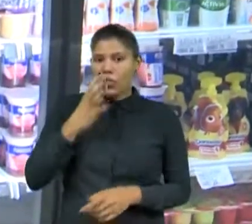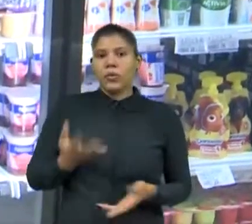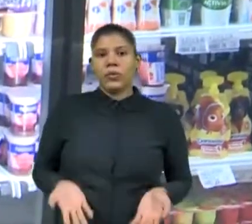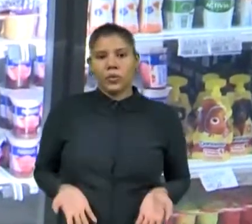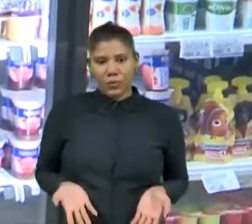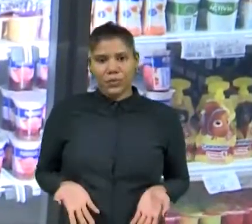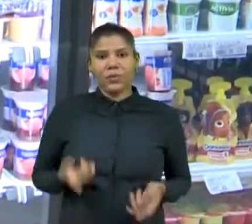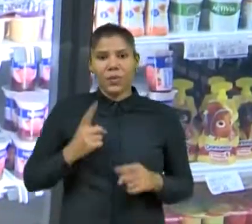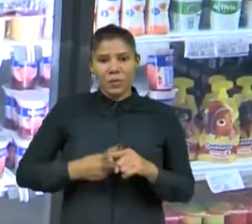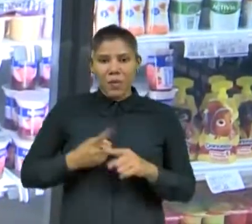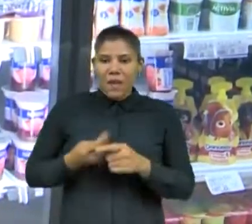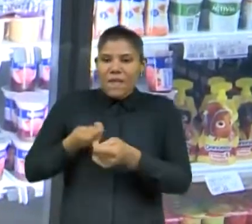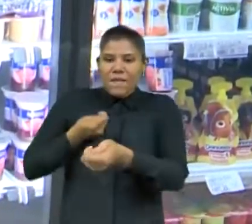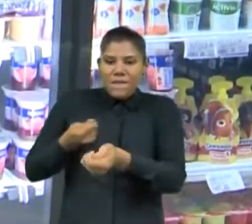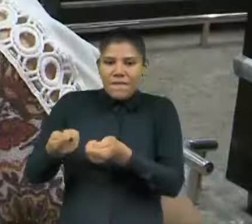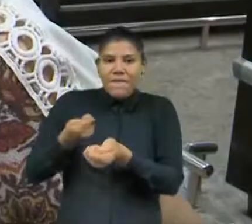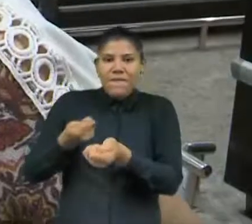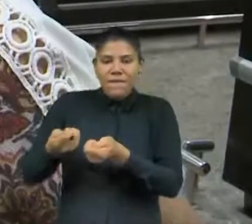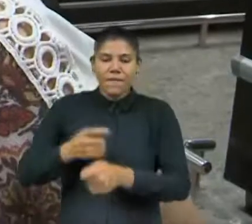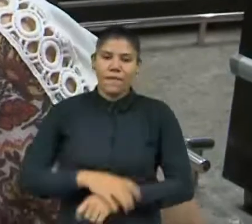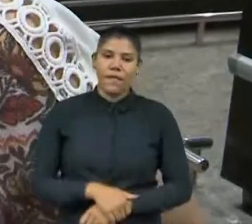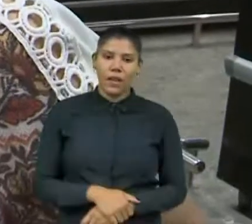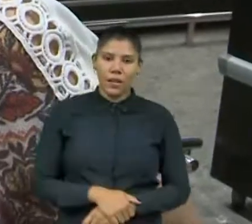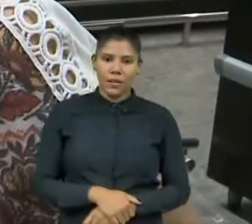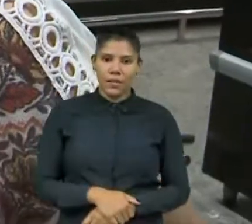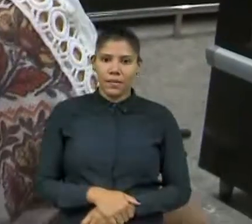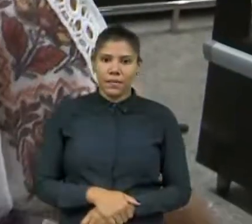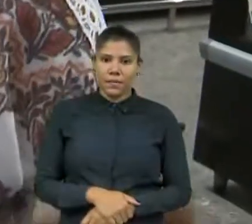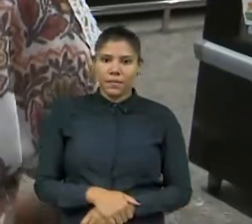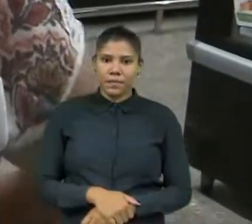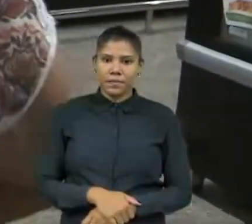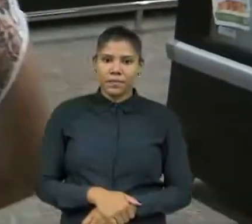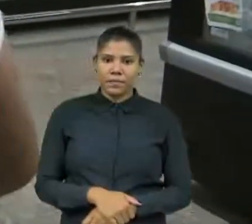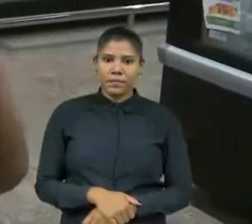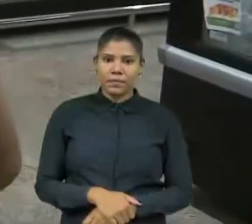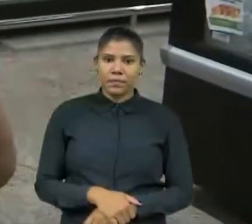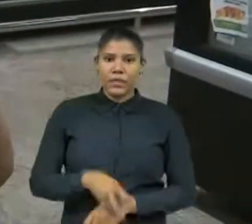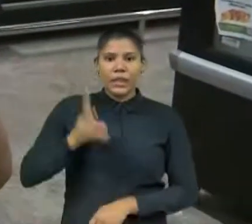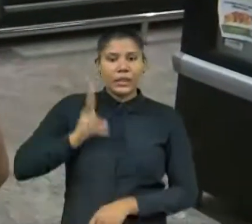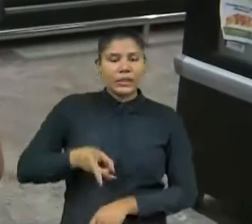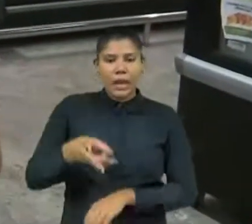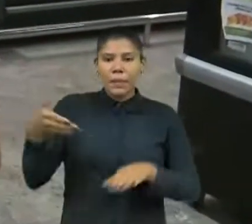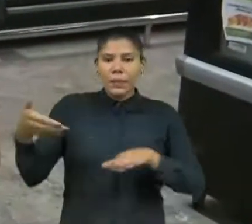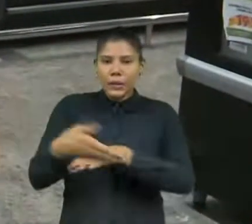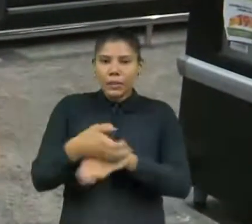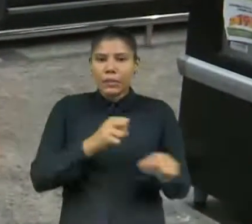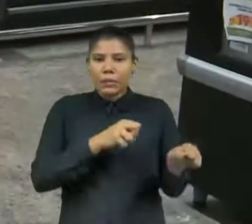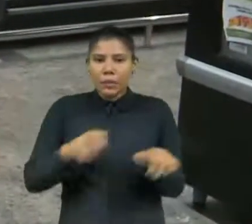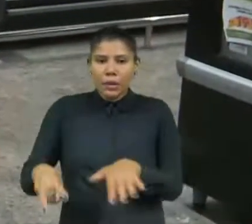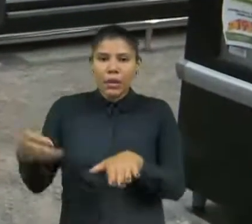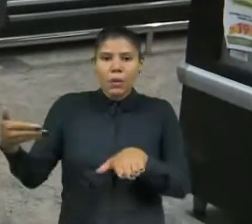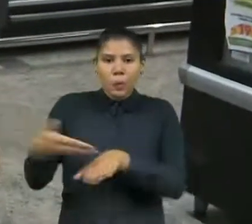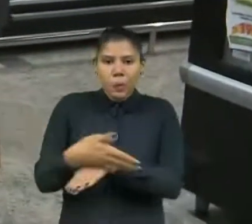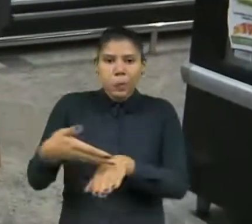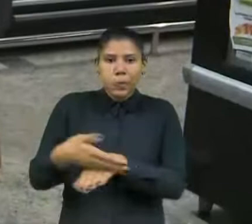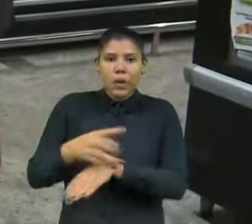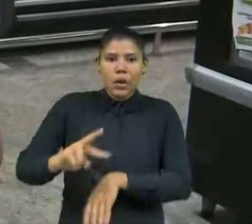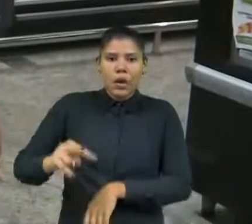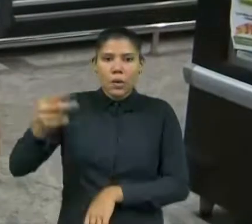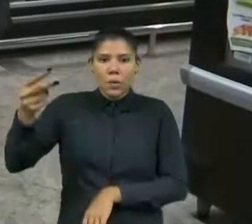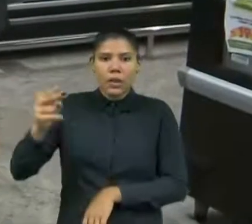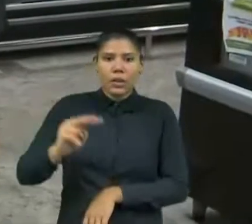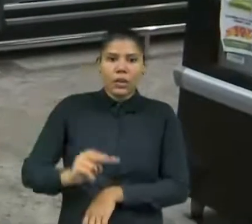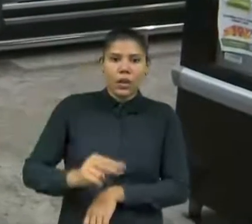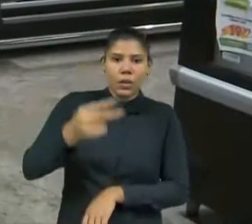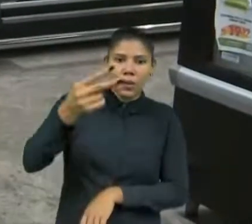E gosto de viver. O caríssimo, cada semana que vem, que eu venho aqui, aumentou R$,00, aumentou R,00,